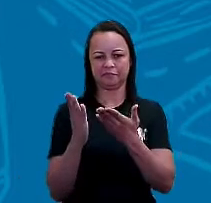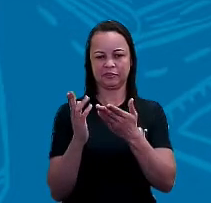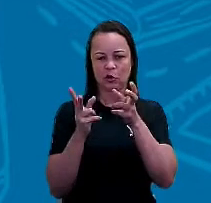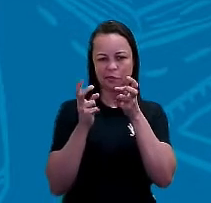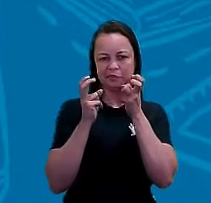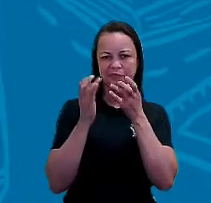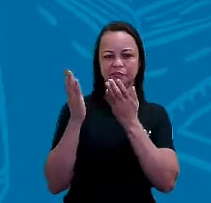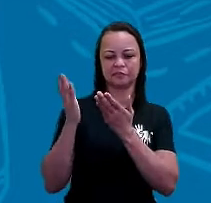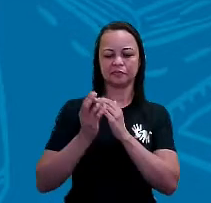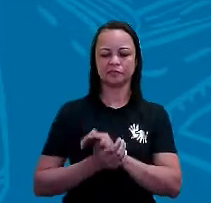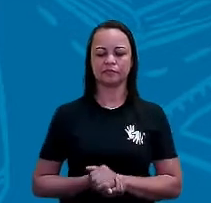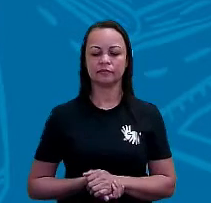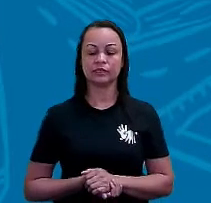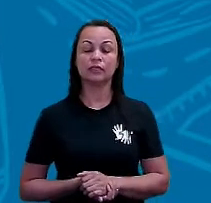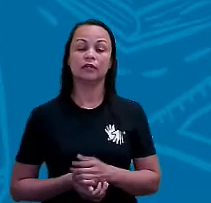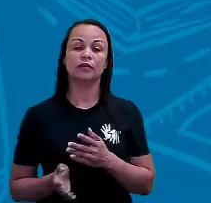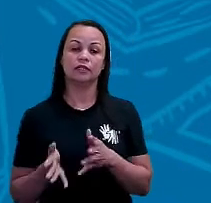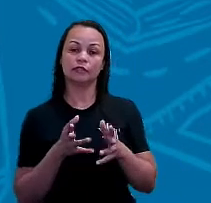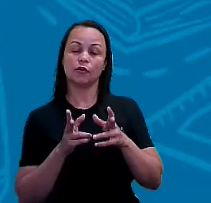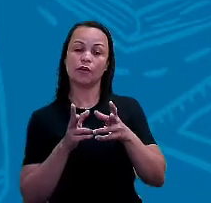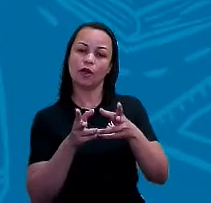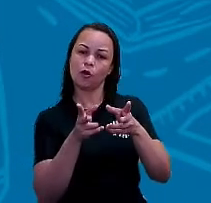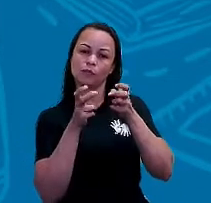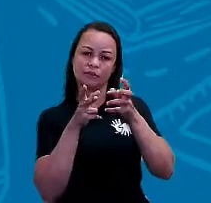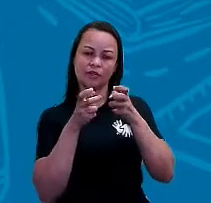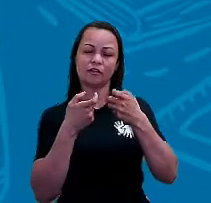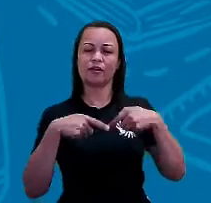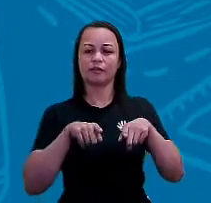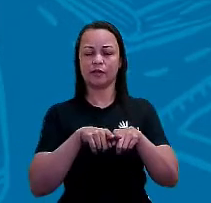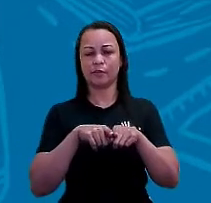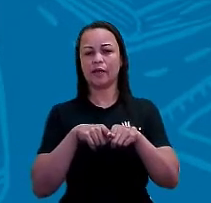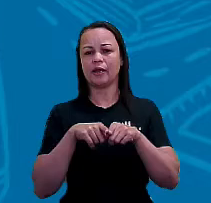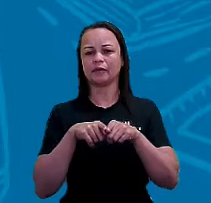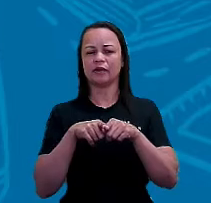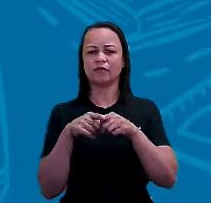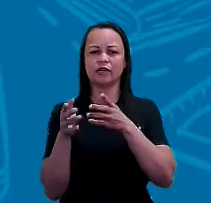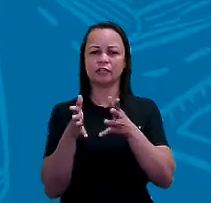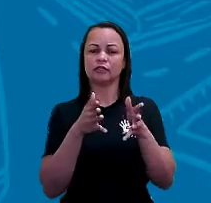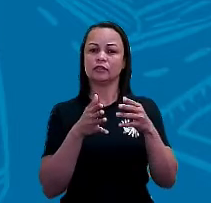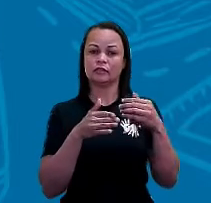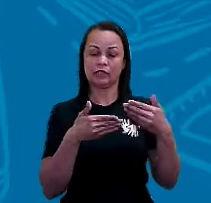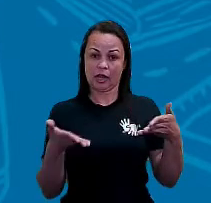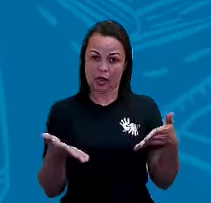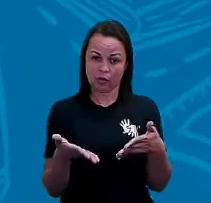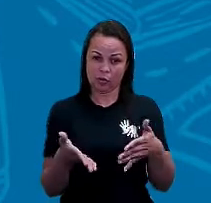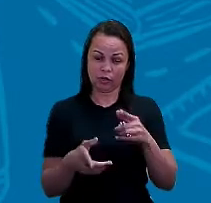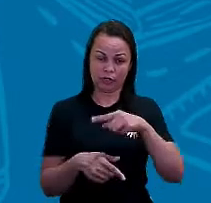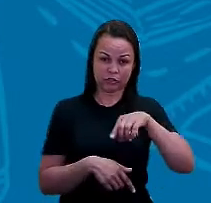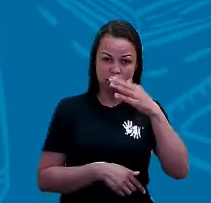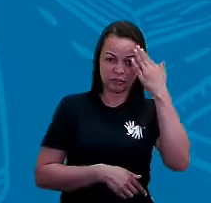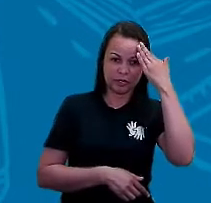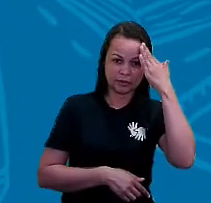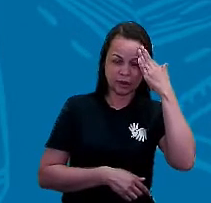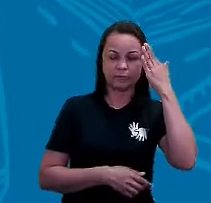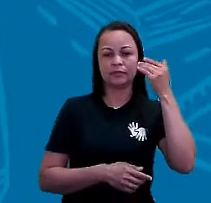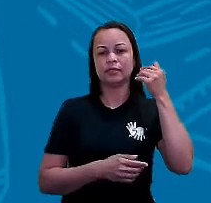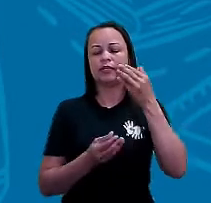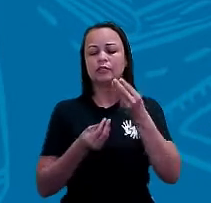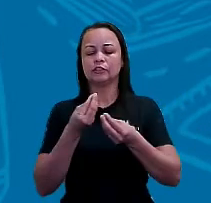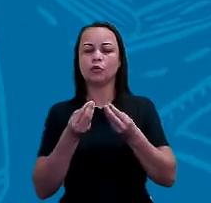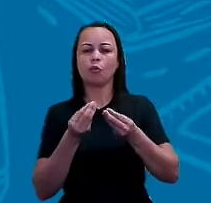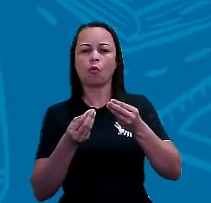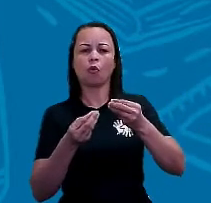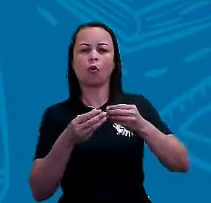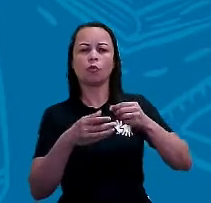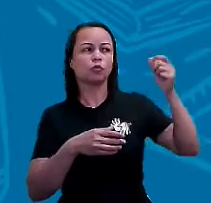certo? Então a gente vai observar, né, a partir da identificação, né, a partir de agora que a gente identificou de onde nasce o